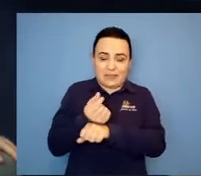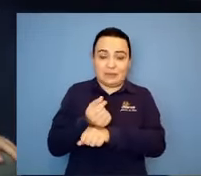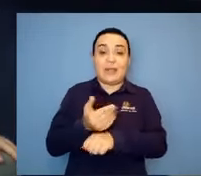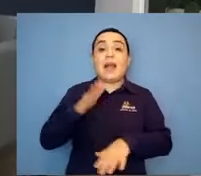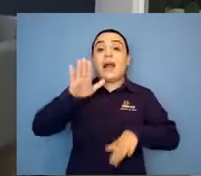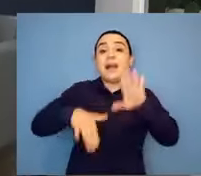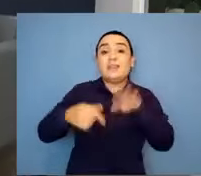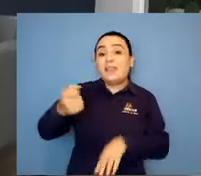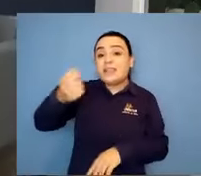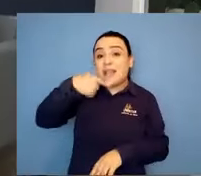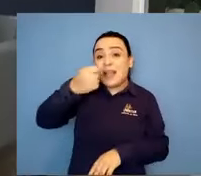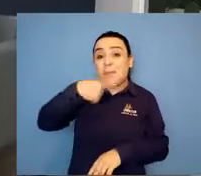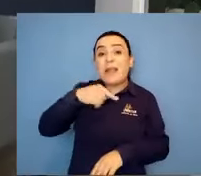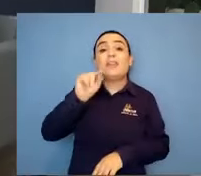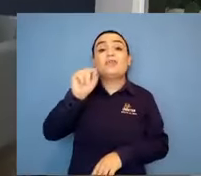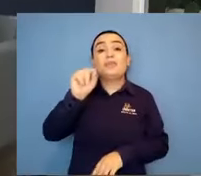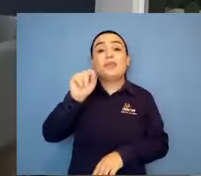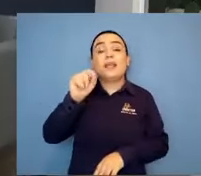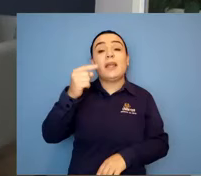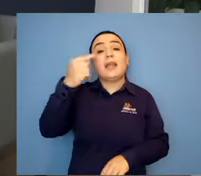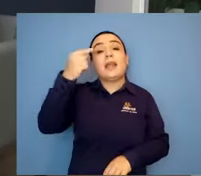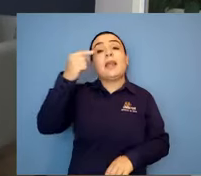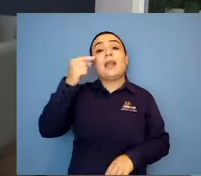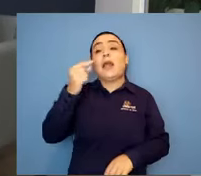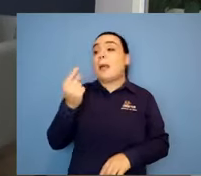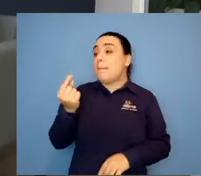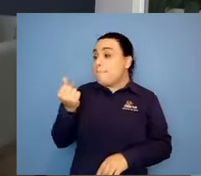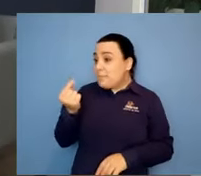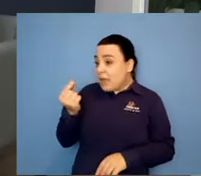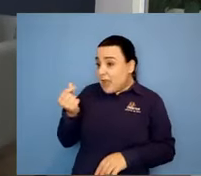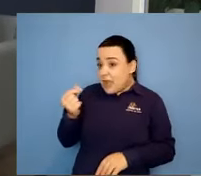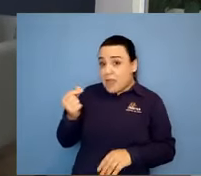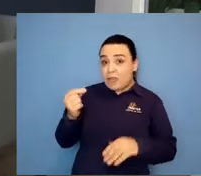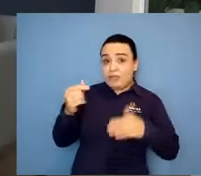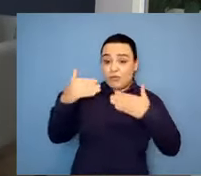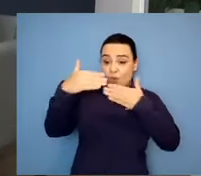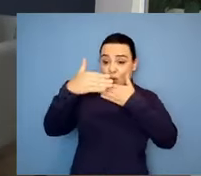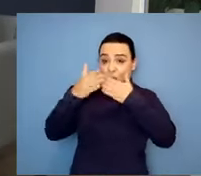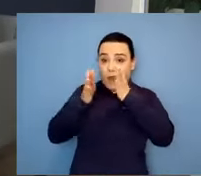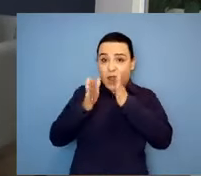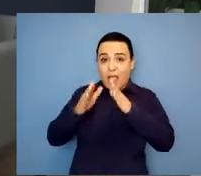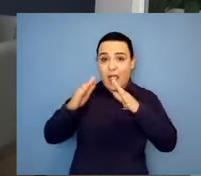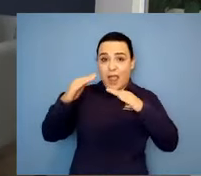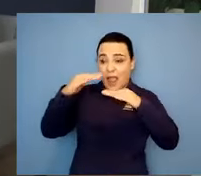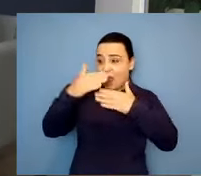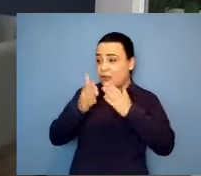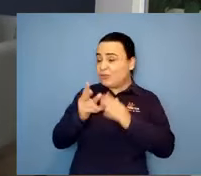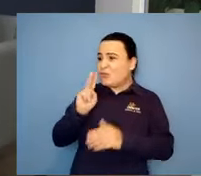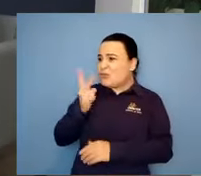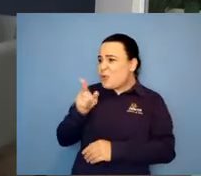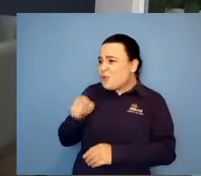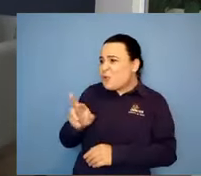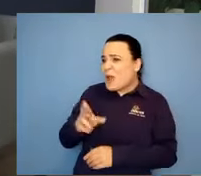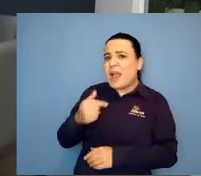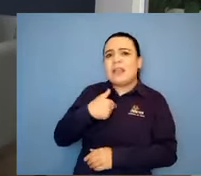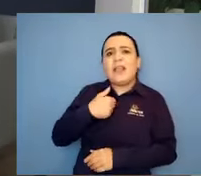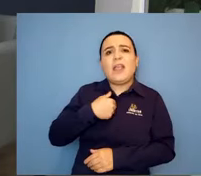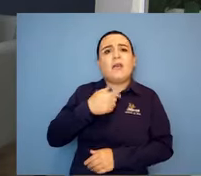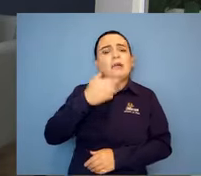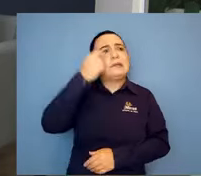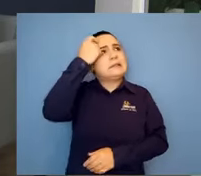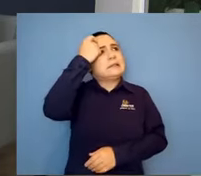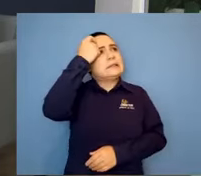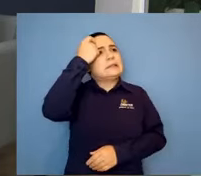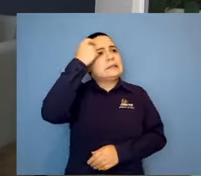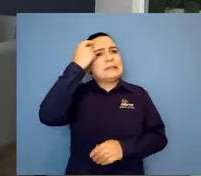acham que você não vai dar conta disso. Não, eu mesma acho. Você acha. Eu mesma acho que não vou dar conta. Mas, mesmo